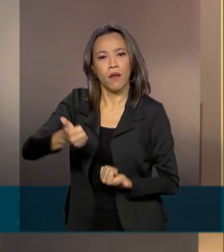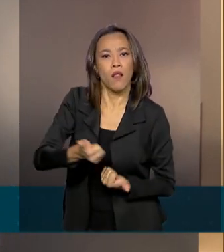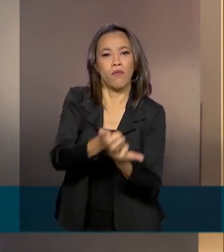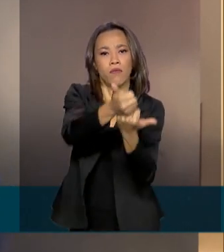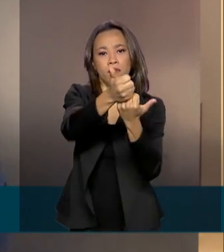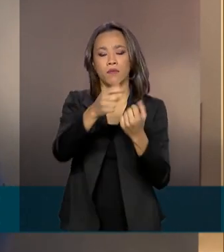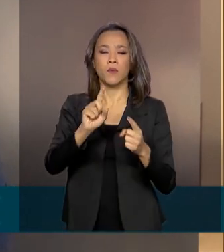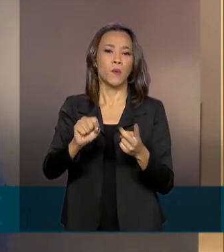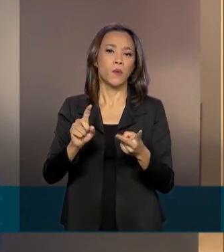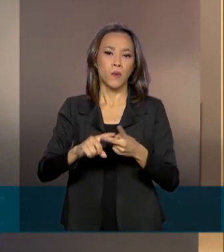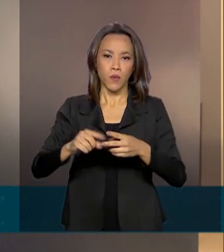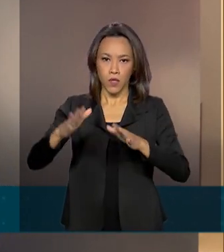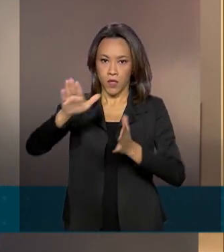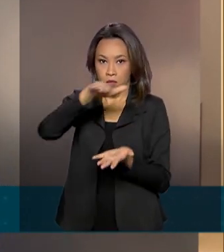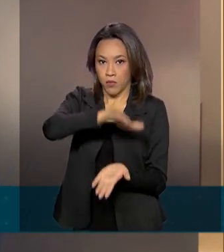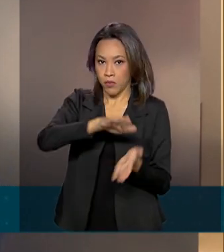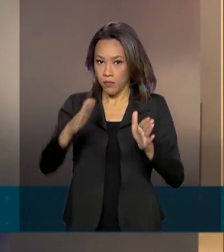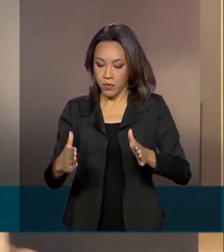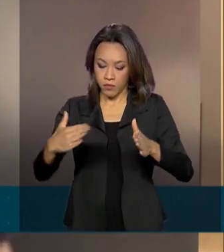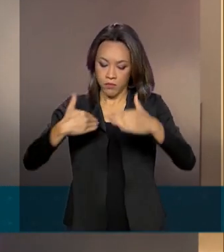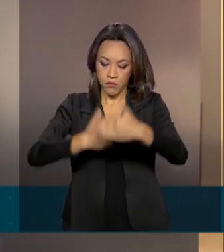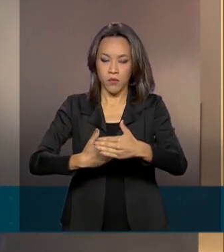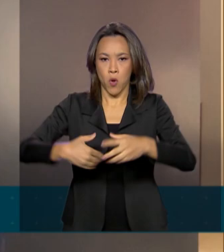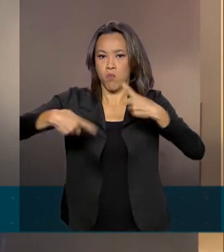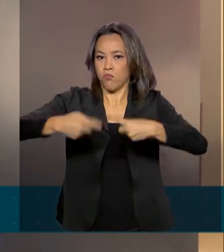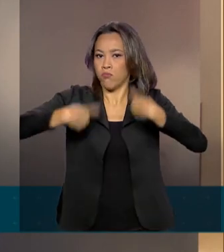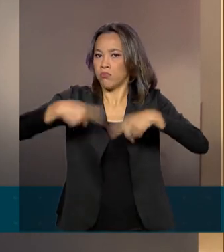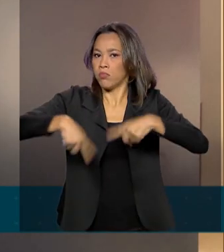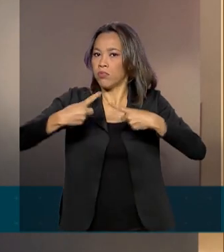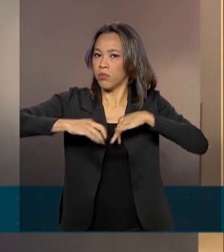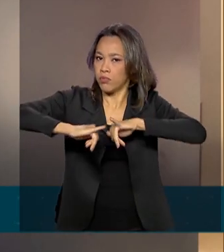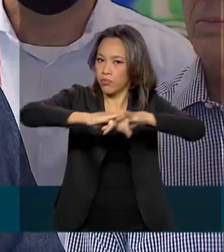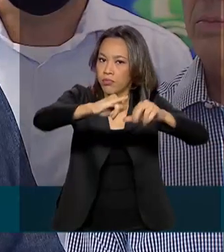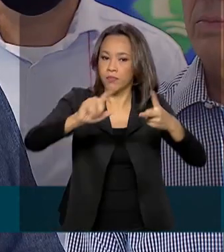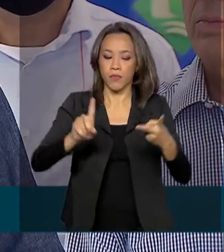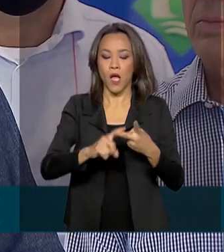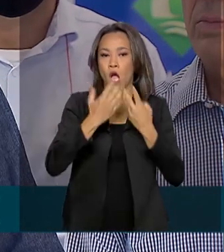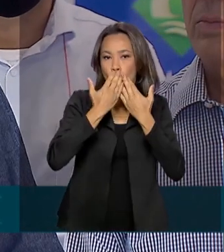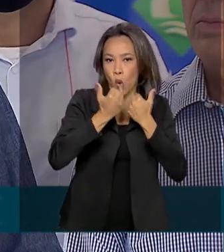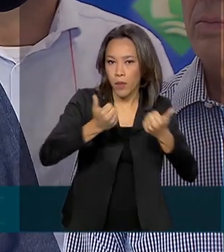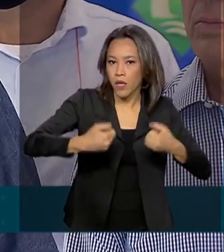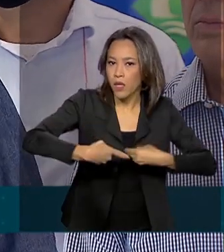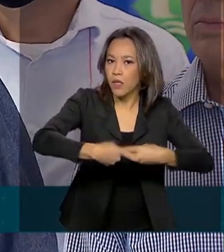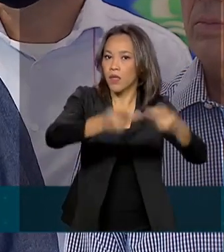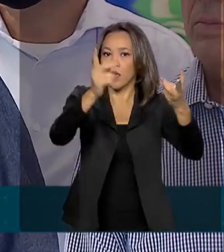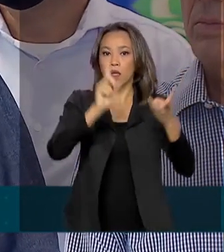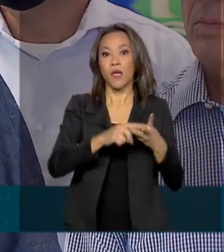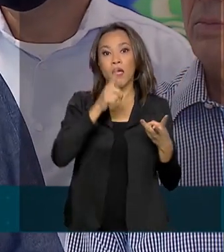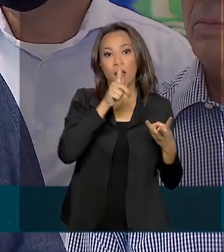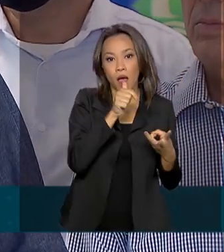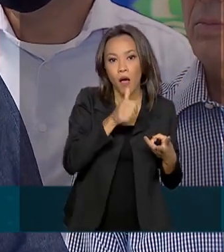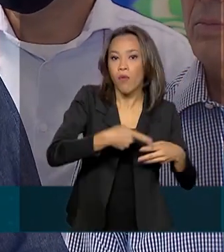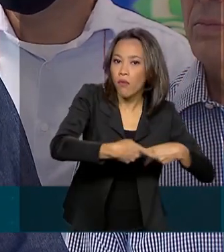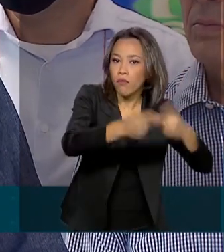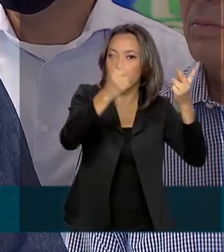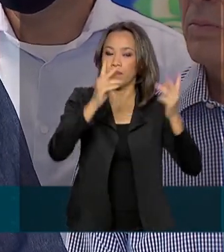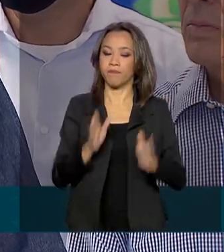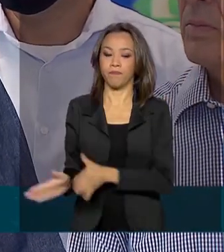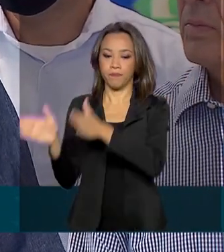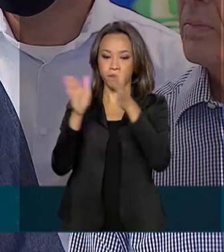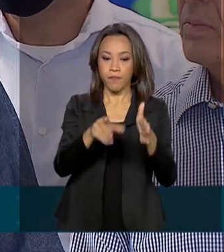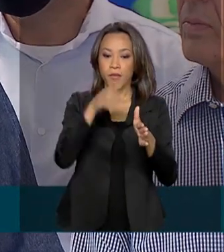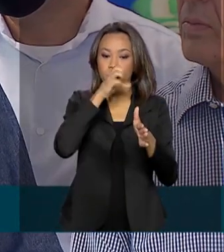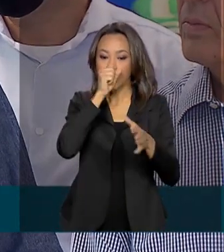purificadores e geradores de energia, além de alimentos e água potável. Em visita ao Estado no último sábado, o presidente Jair